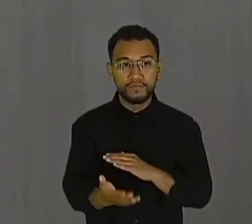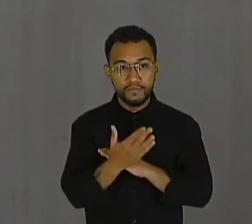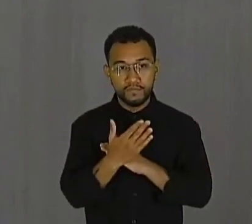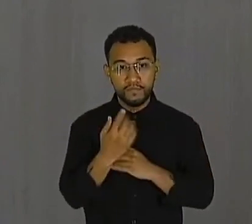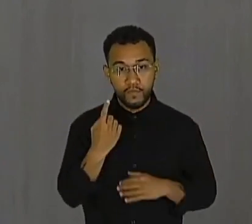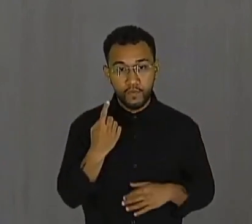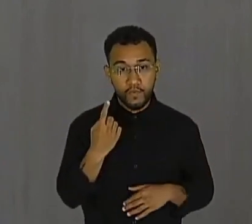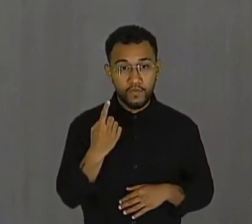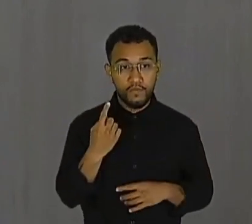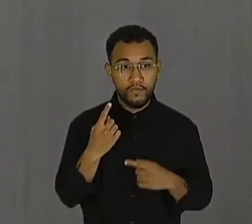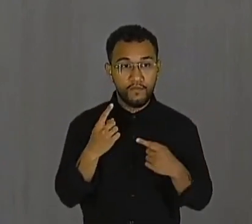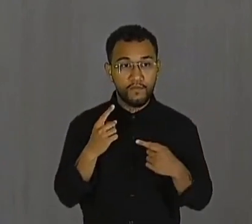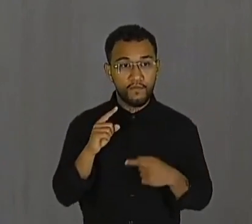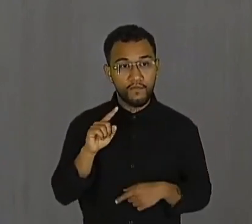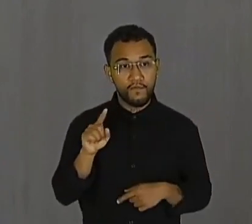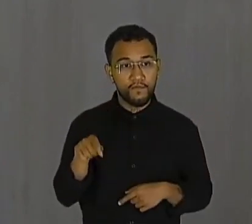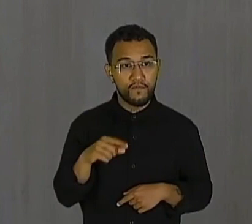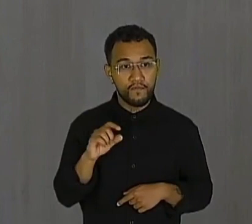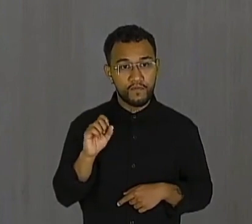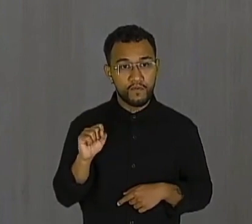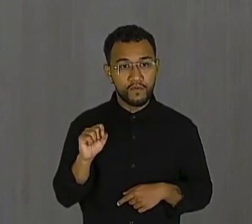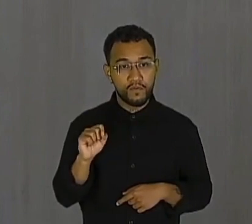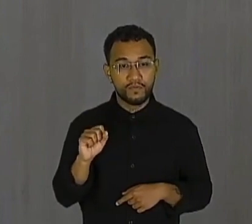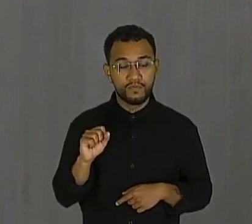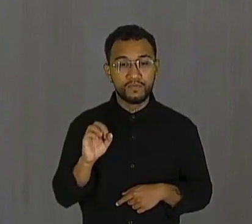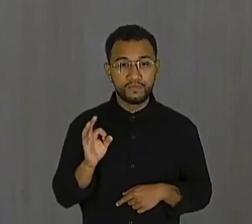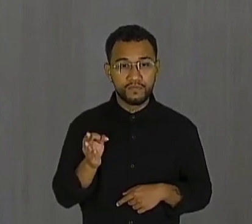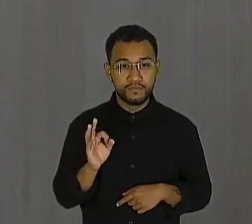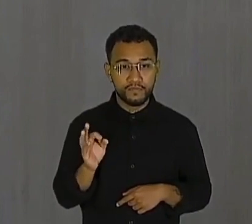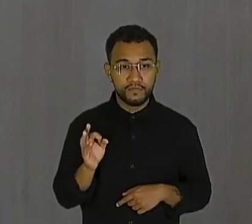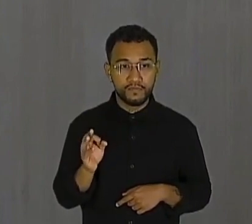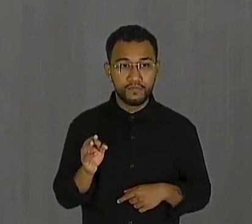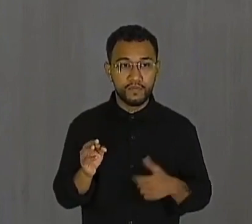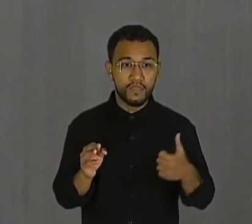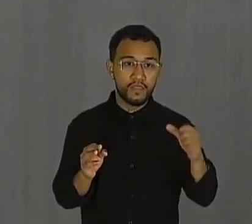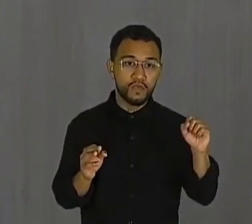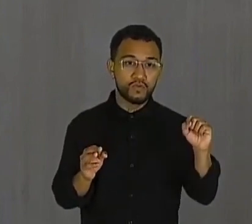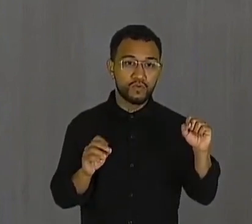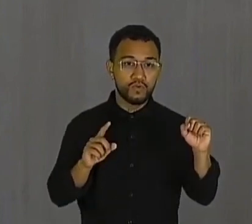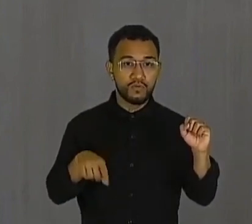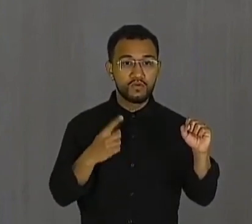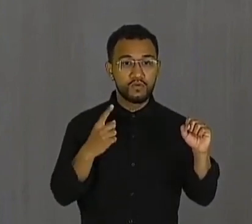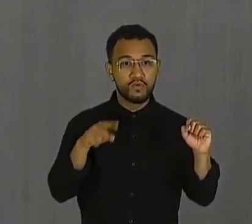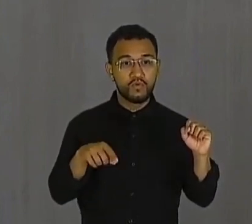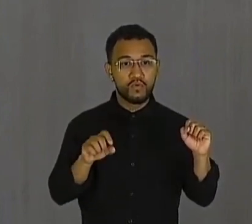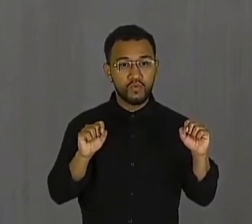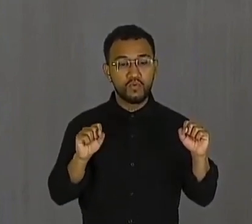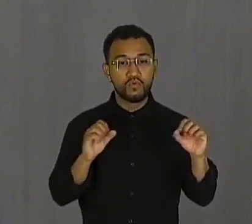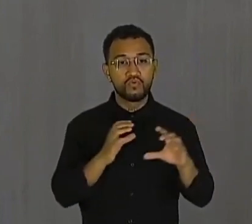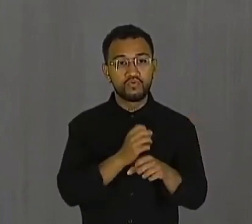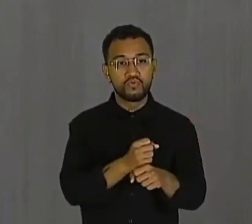1 e 1.8. Então, 18 com 1.8 dá o quê?